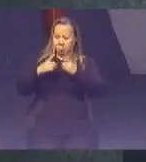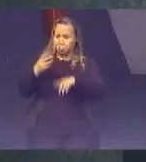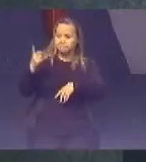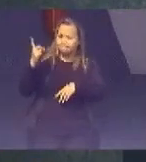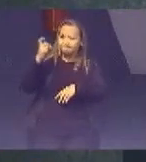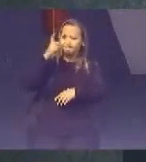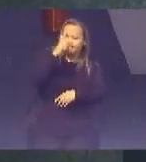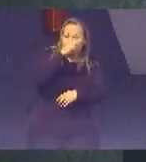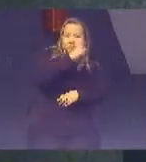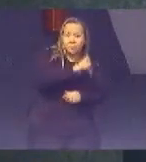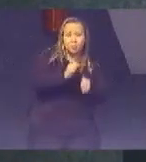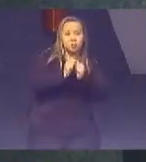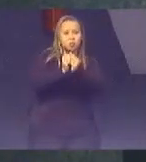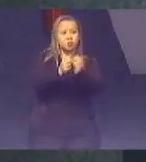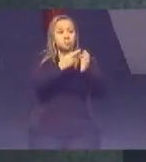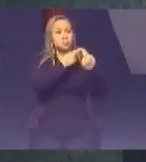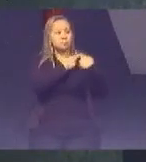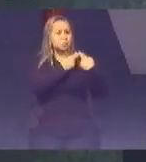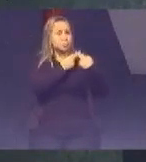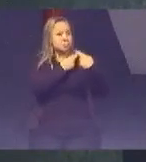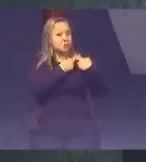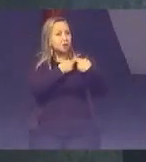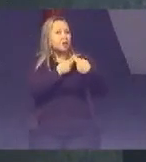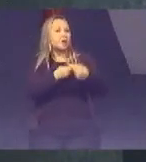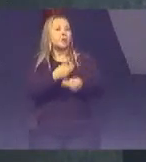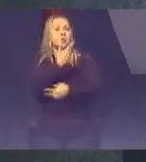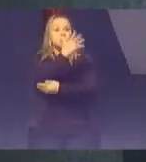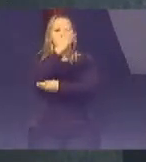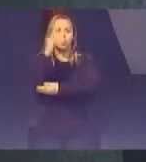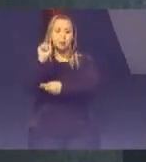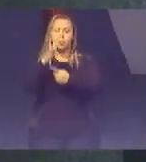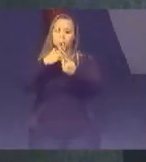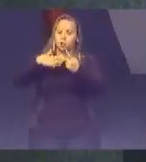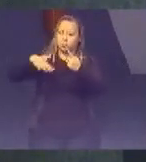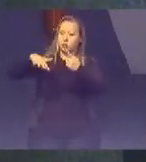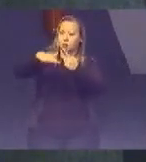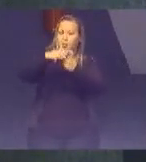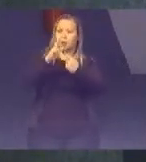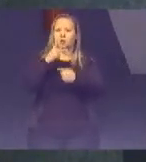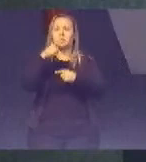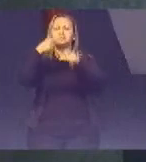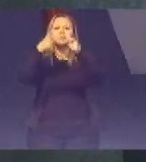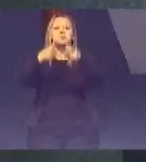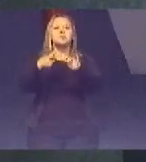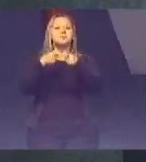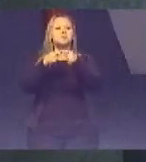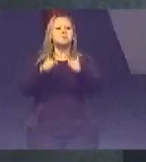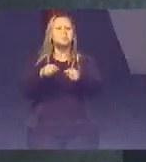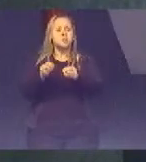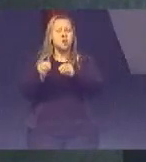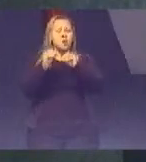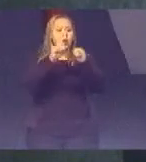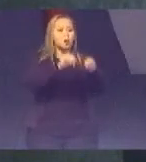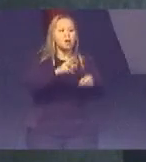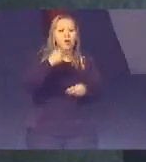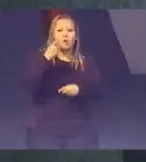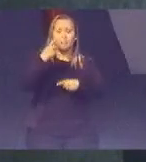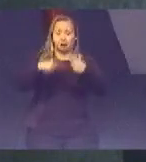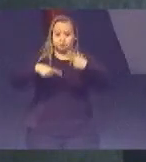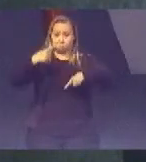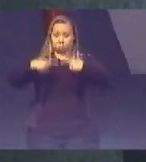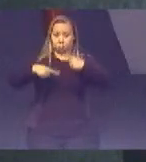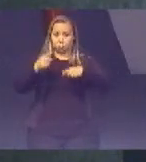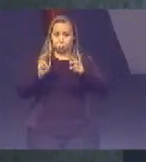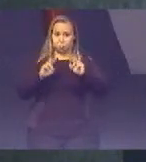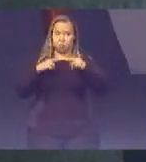Os representantes Do Ministério do Meio Ambiente Com a sociedade Que falava Onde que nós vamos colocar Essa discussão Então a gente